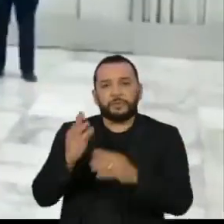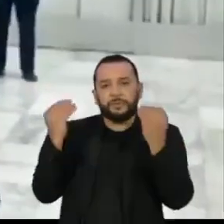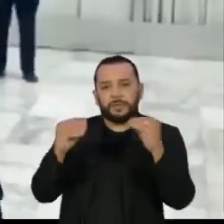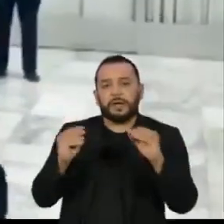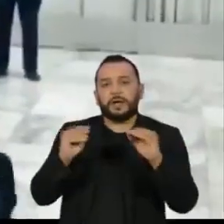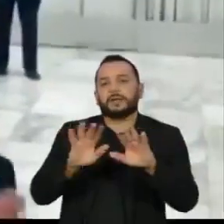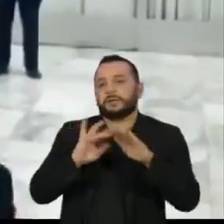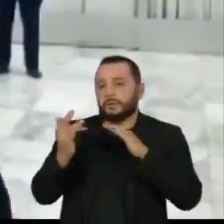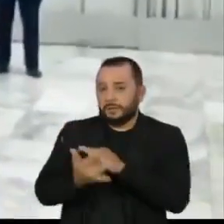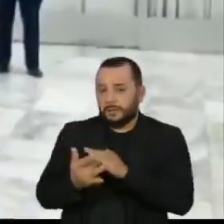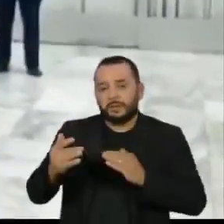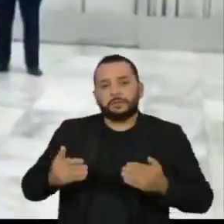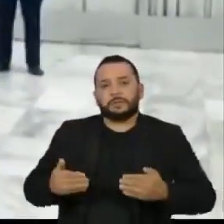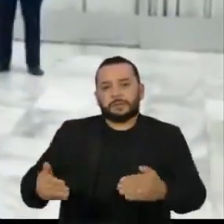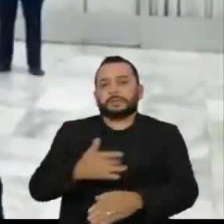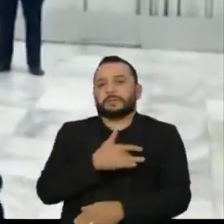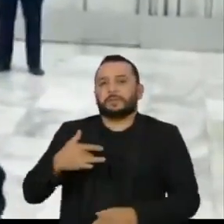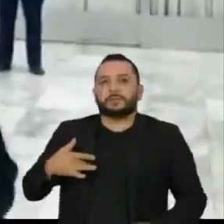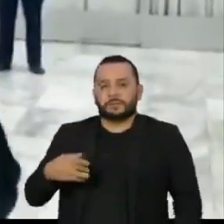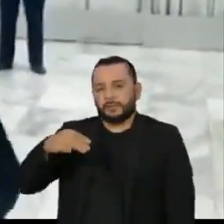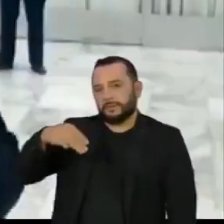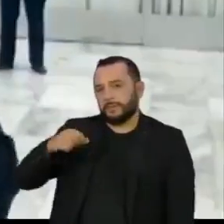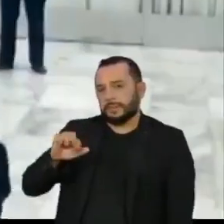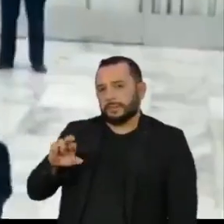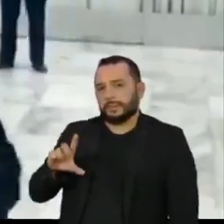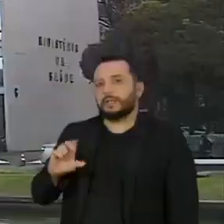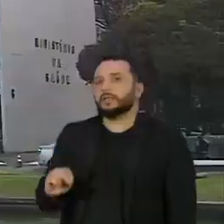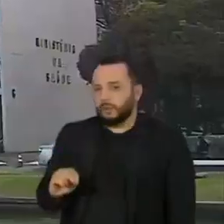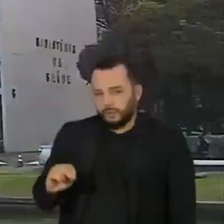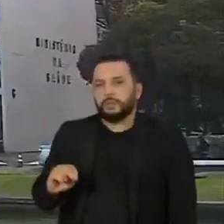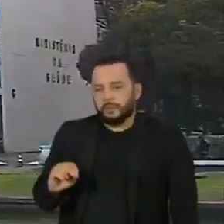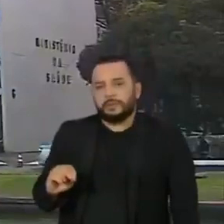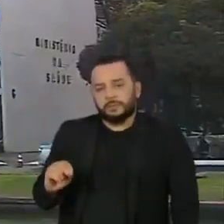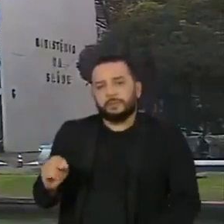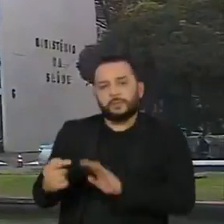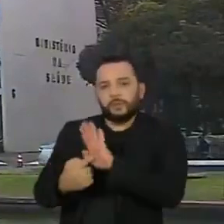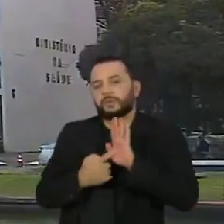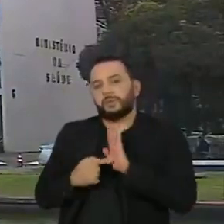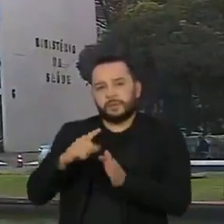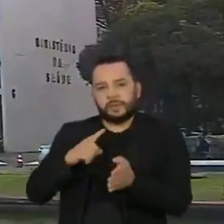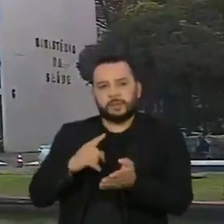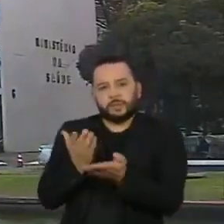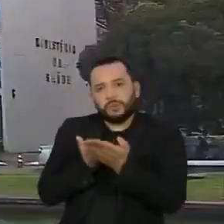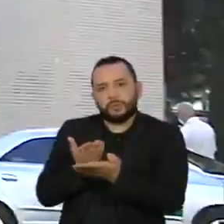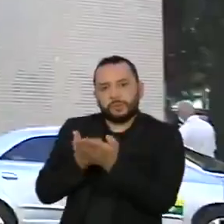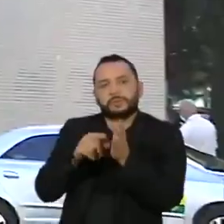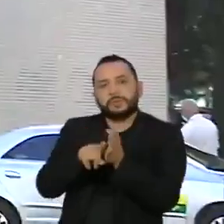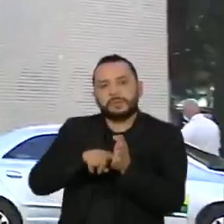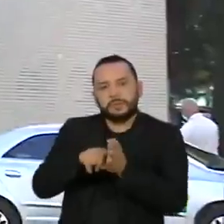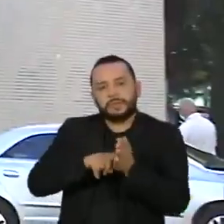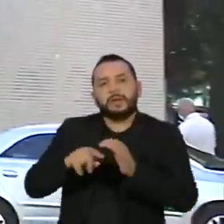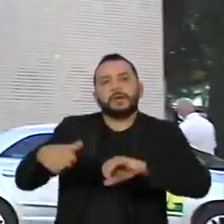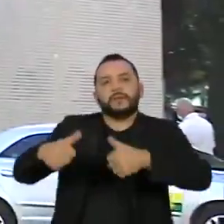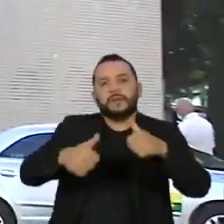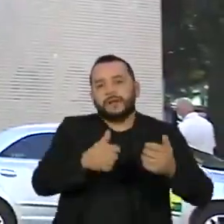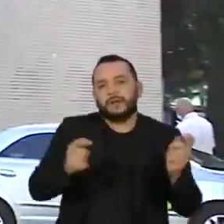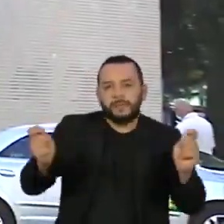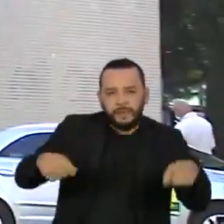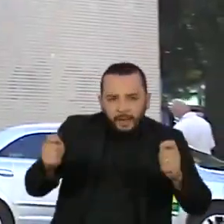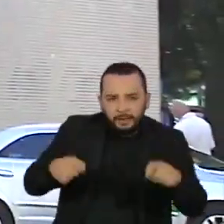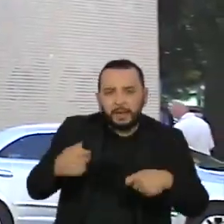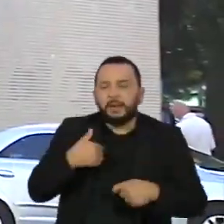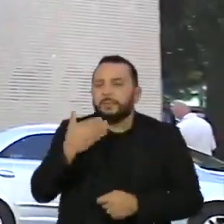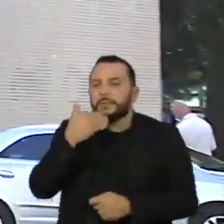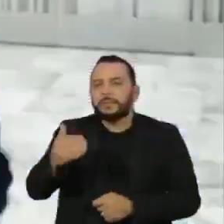social oficial do Ministério da Saúde, Marcelo Queiroga afirma que há um estudo sendo feito pela pasta para avaliar a viabilidade do